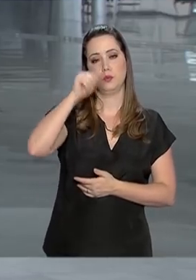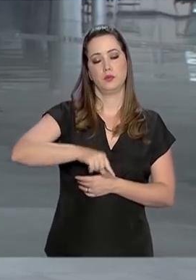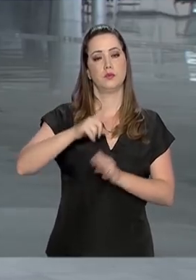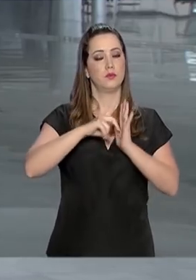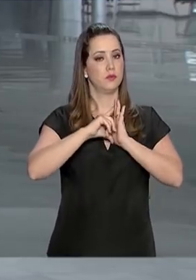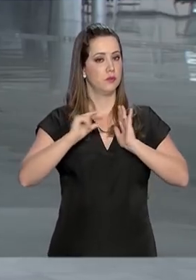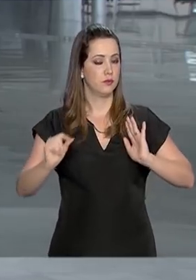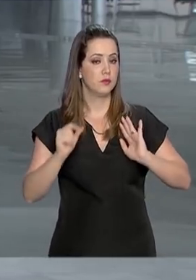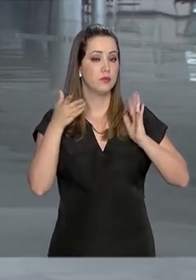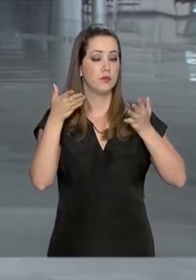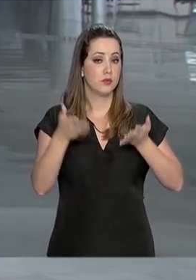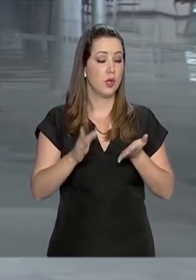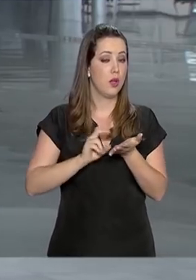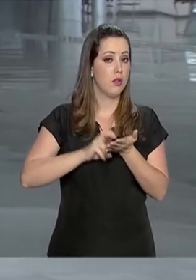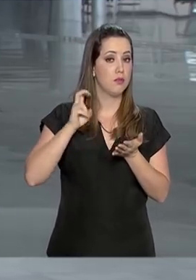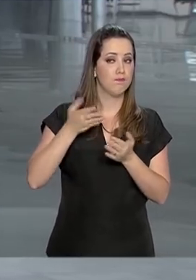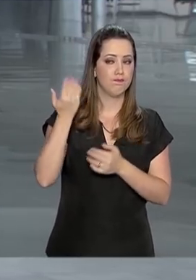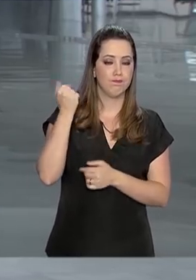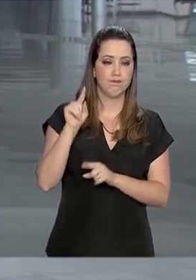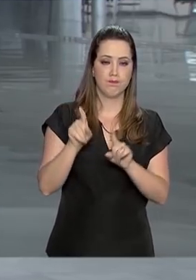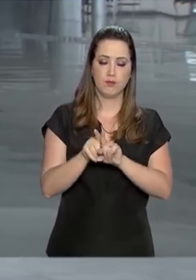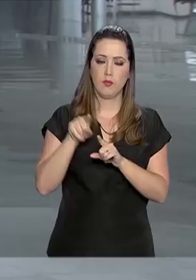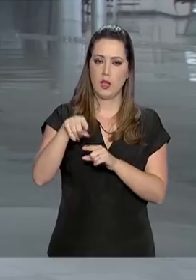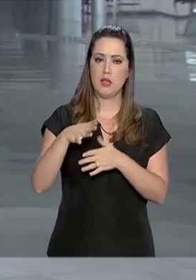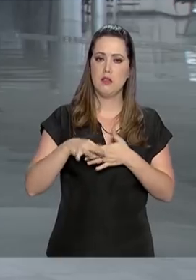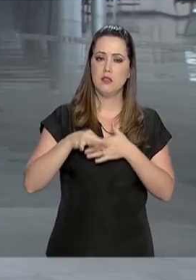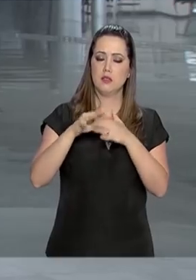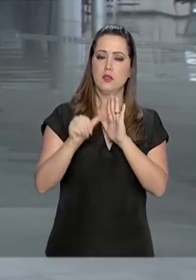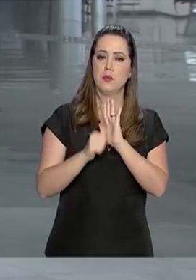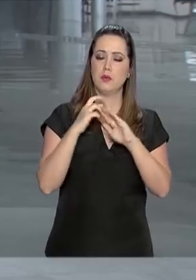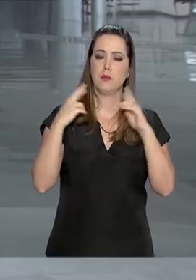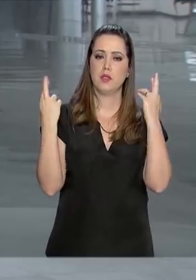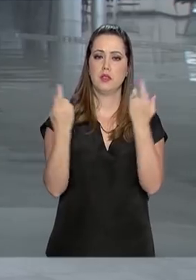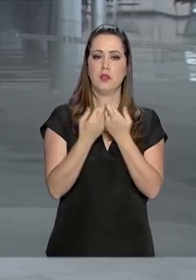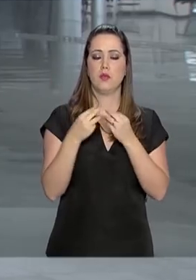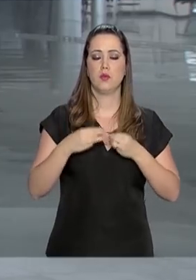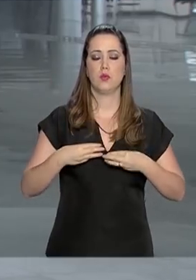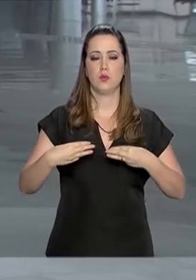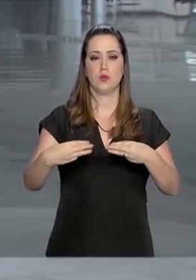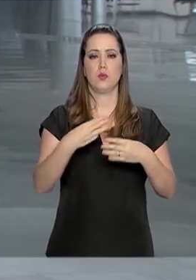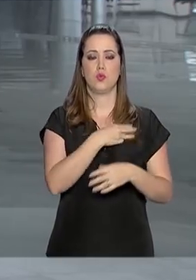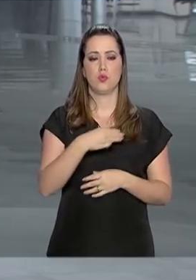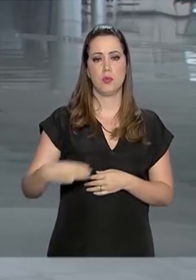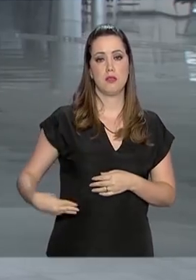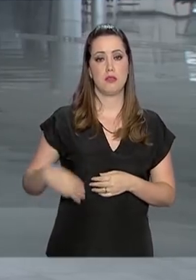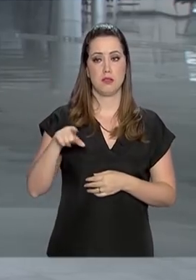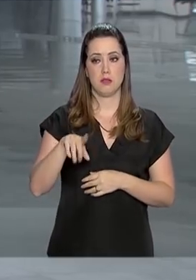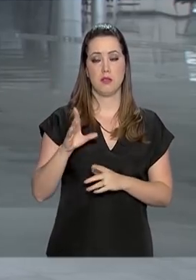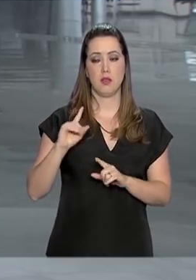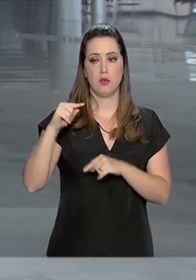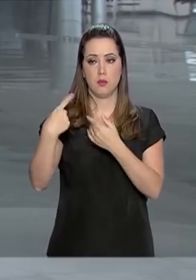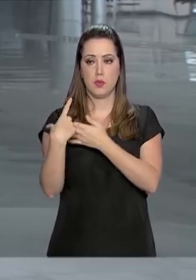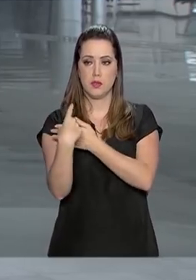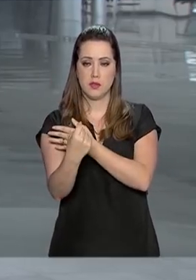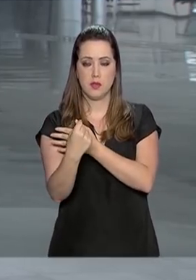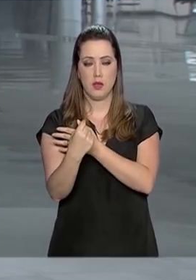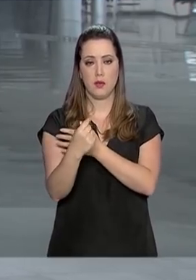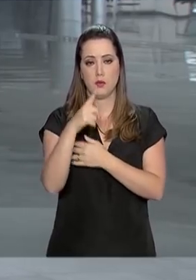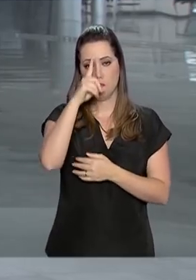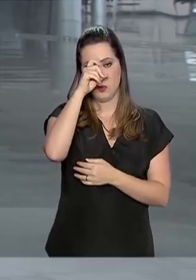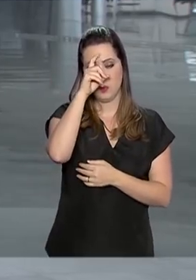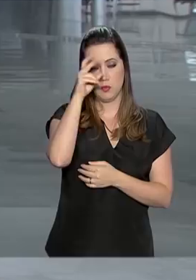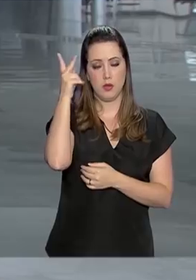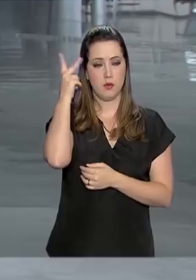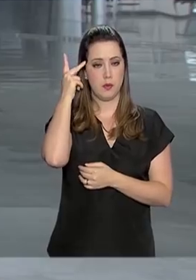aqui no Palácio do Planalto mais cedo, ele comandou a primeira reunião ministerial desde que recebeu o alto do Hospital Albert Einstein